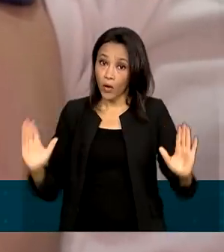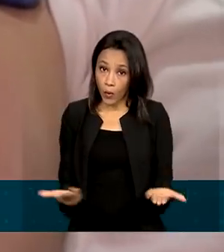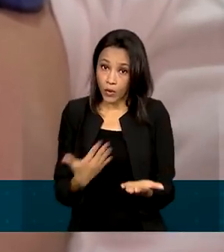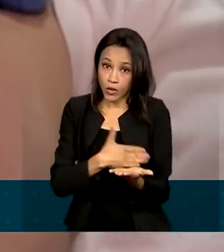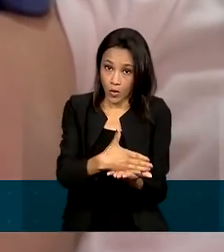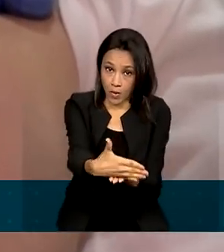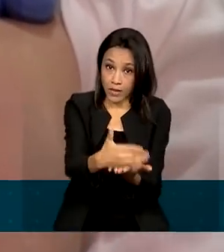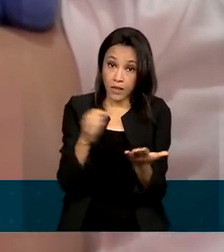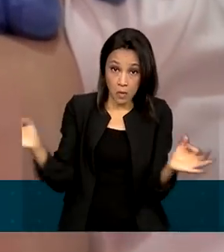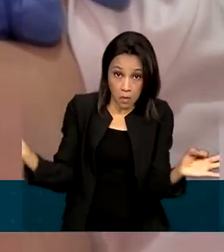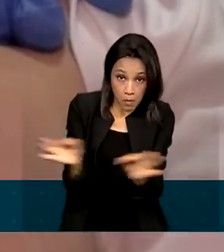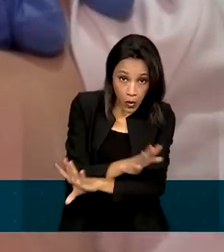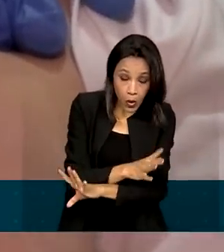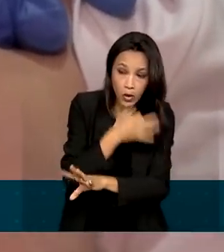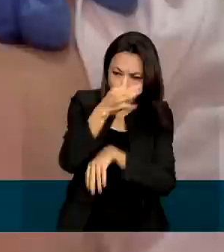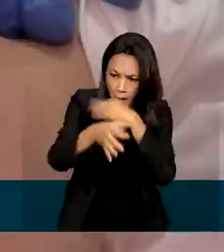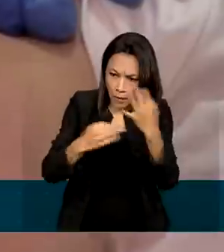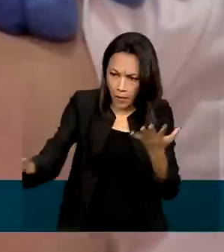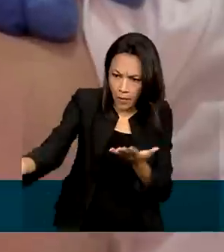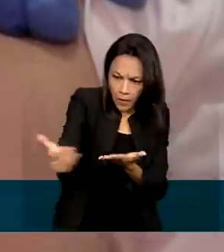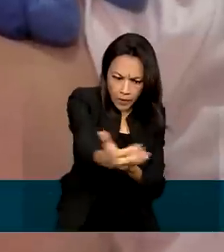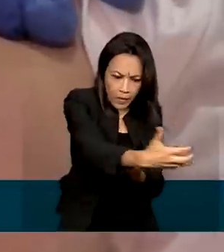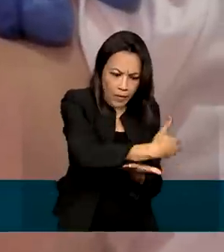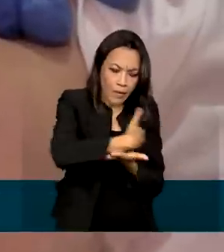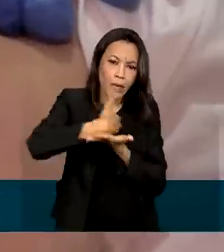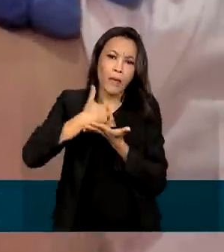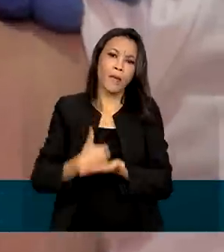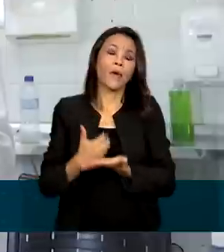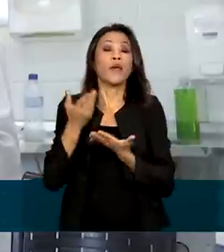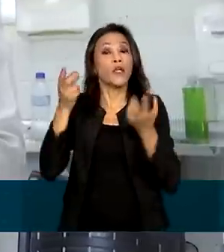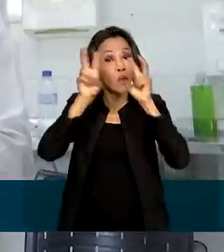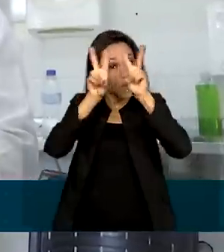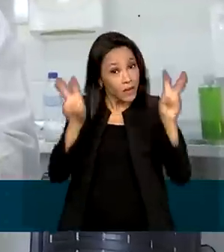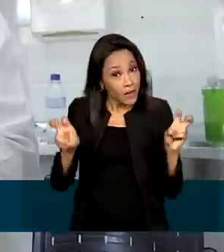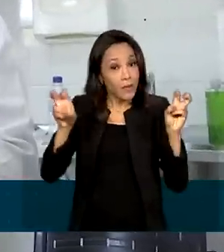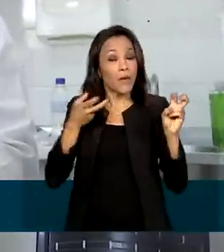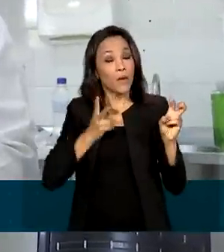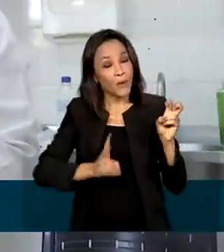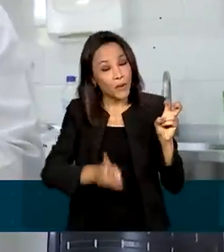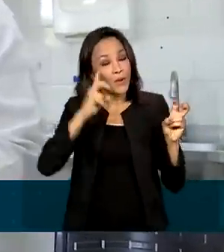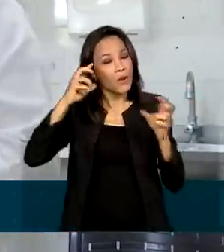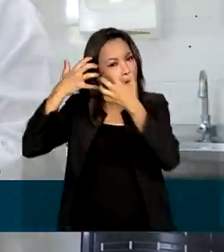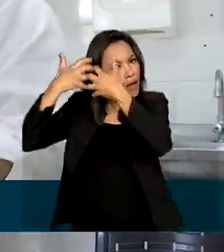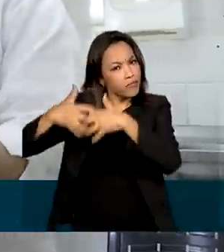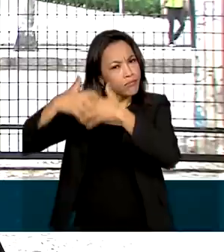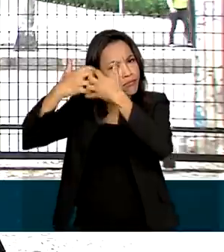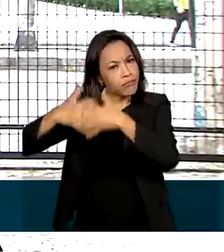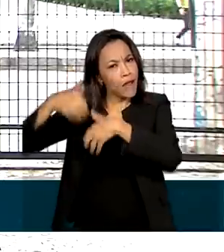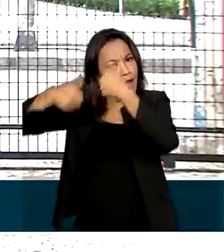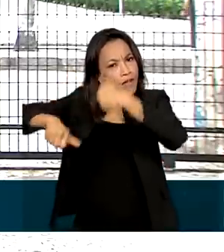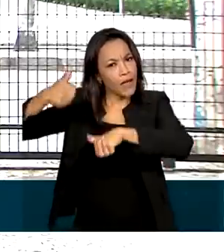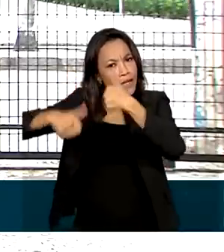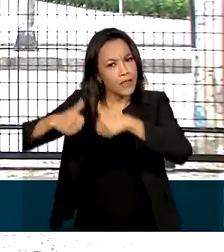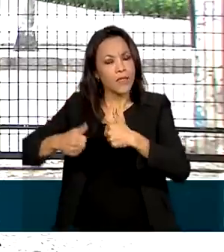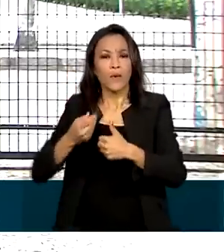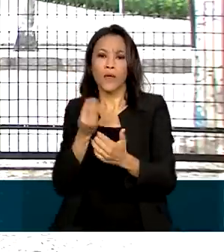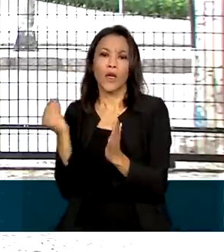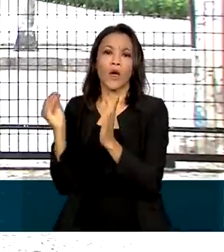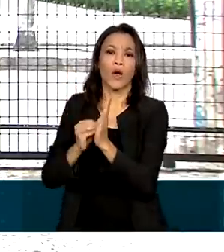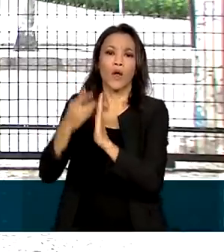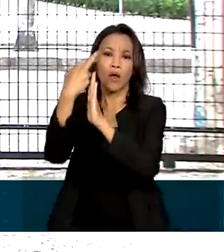Depois dessa consulta, as contribuições são organizadas e o tema volta para a avaliação da Conitec, que emite o parecer final.